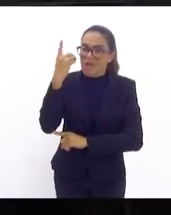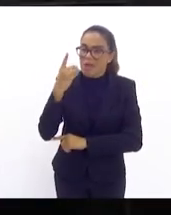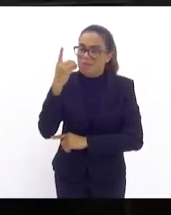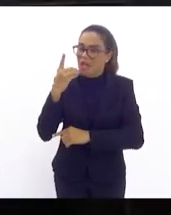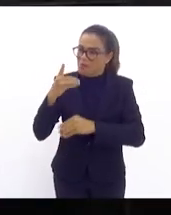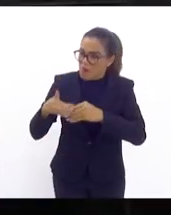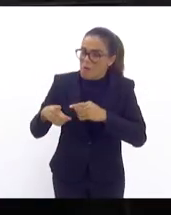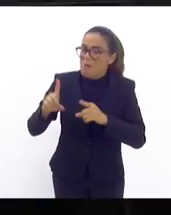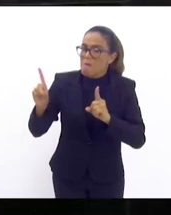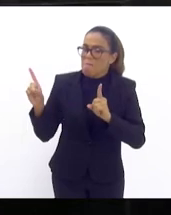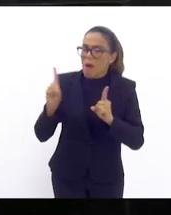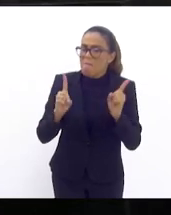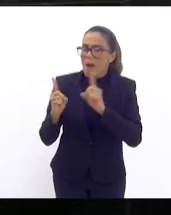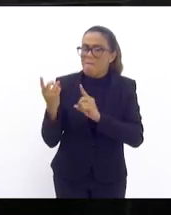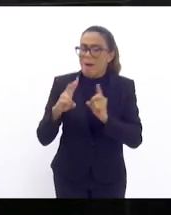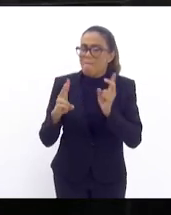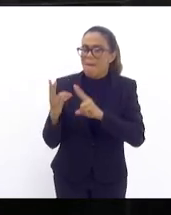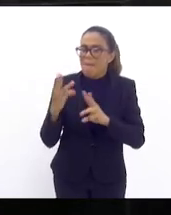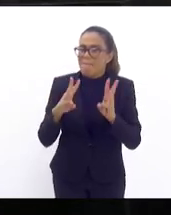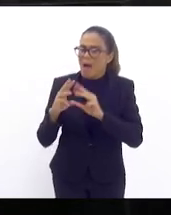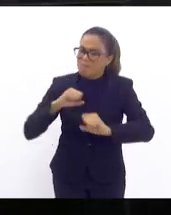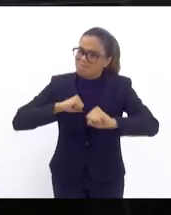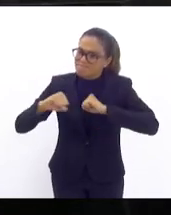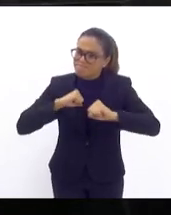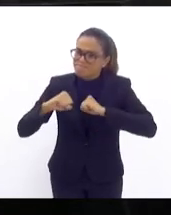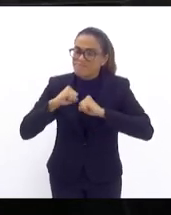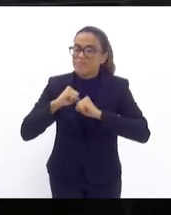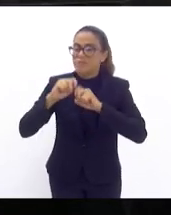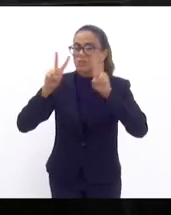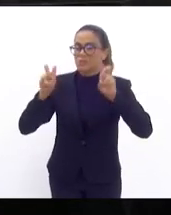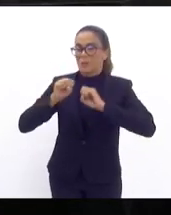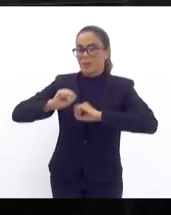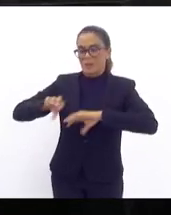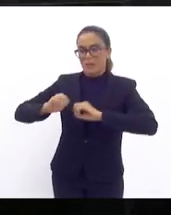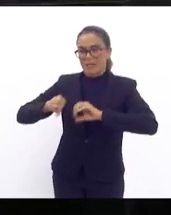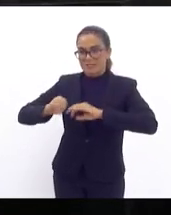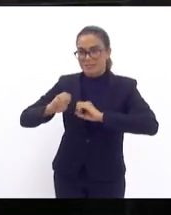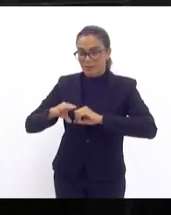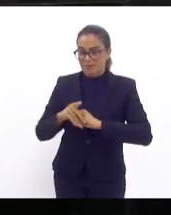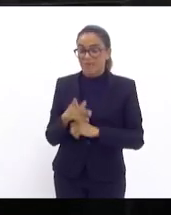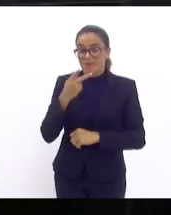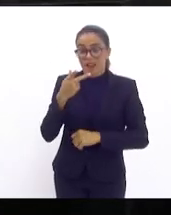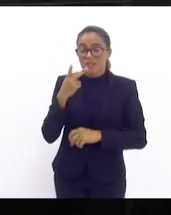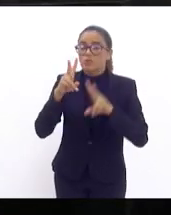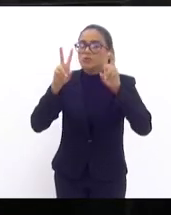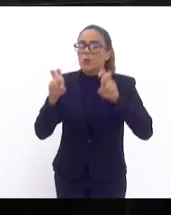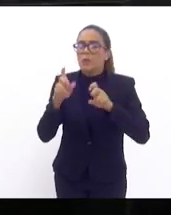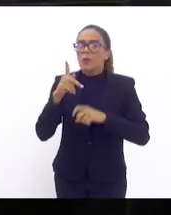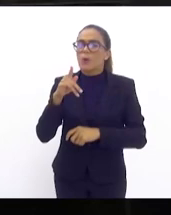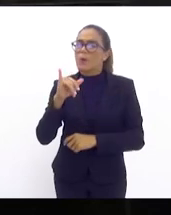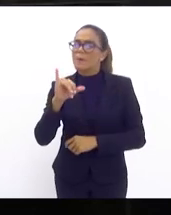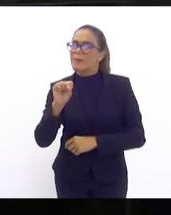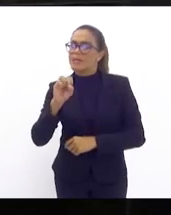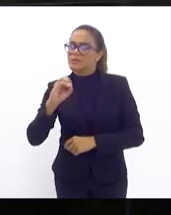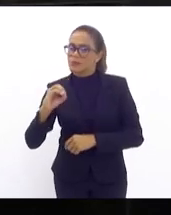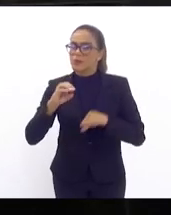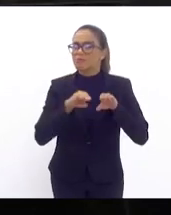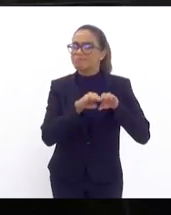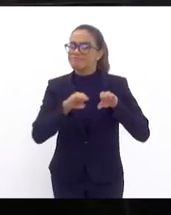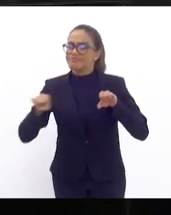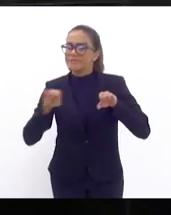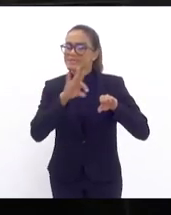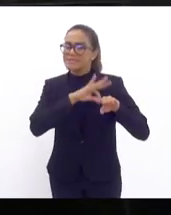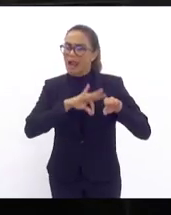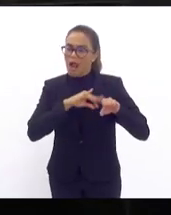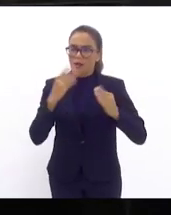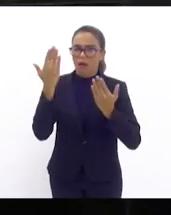somados a essa pauta de educação, e aqui, mais uma vez, frisando a questão do piso, quando a gente faz uma análise do Brasil,